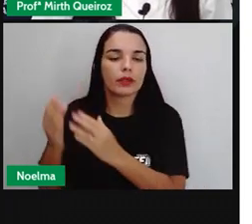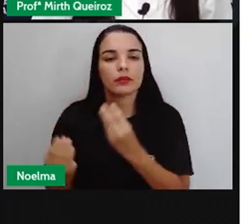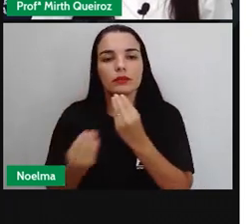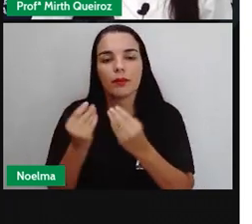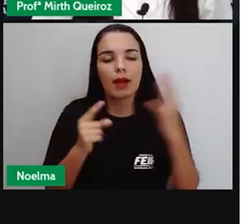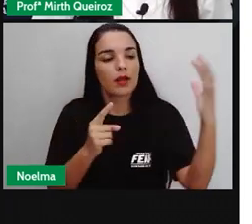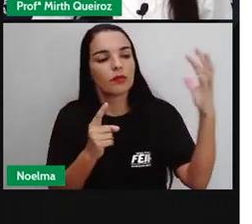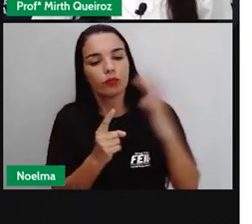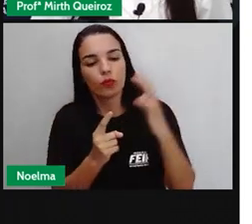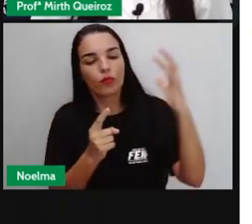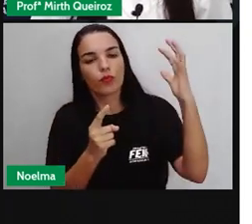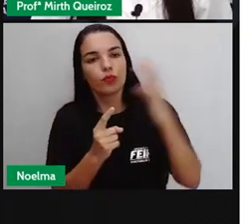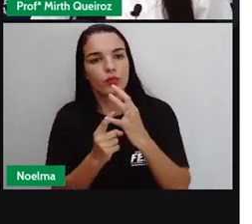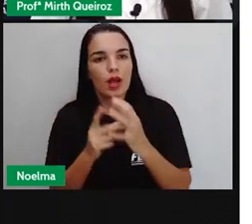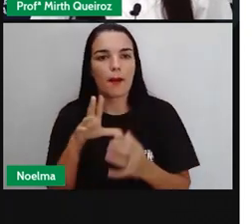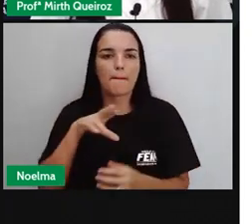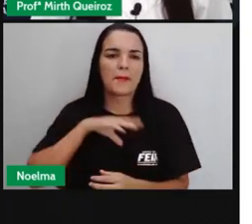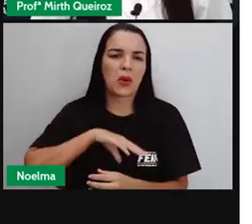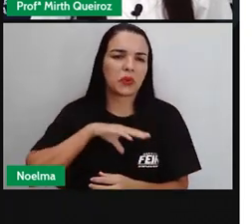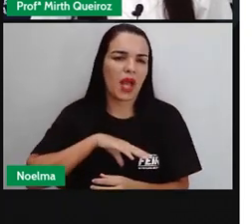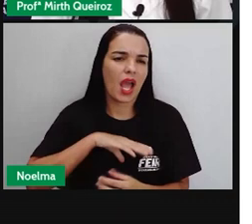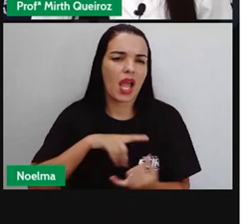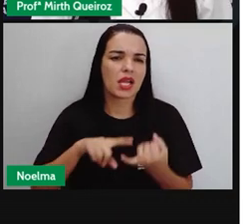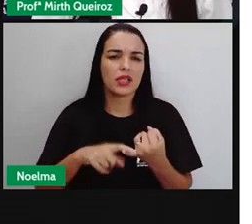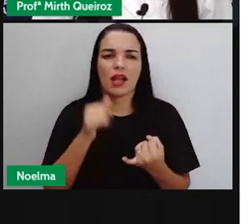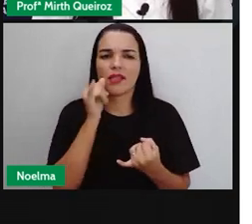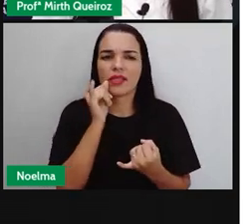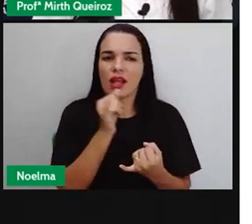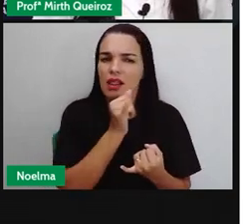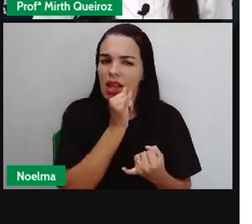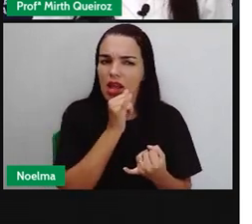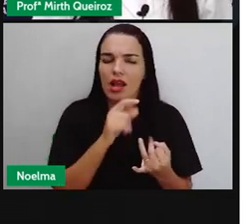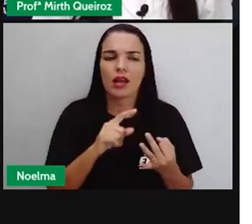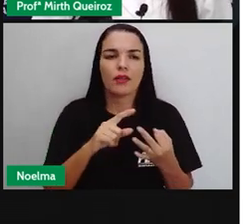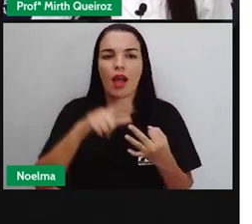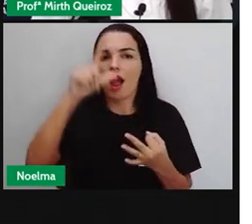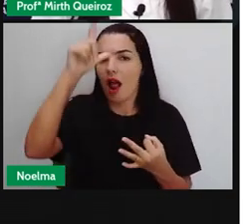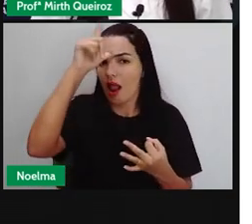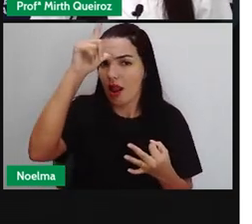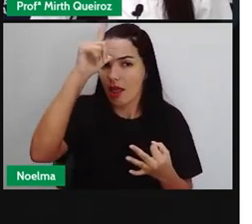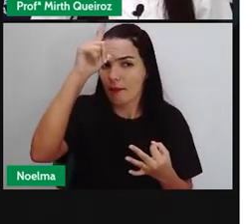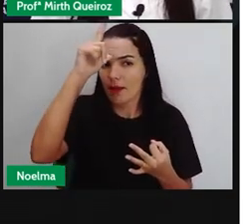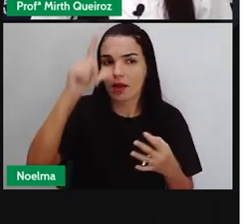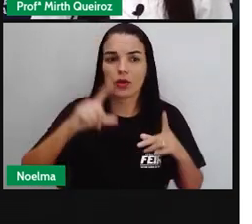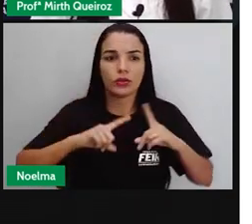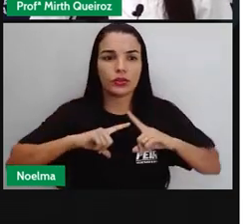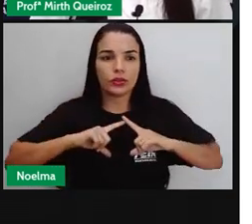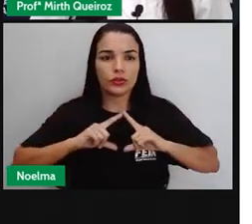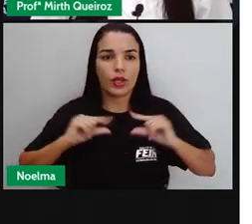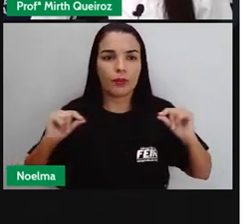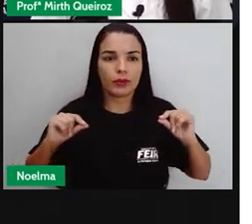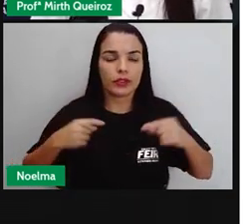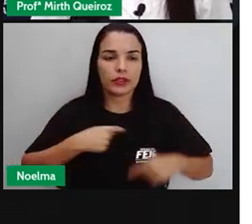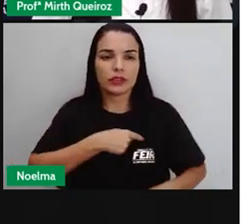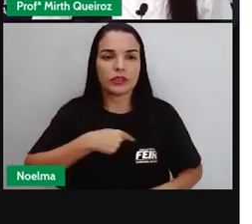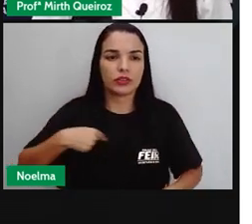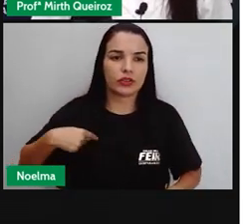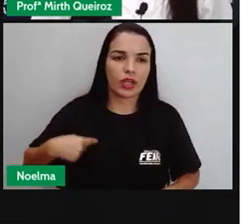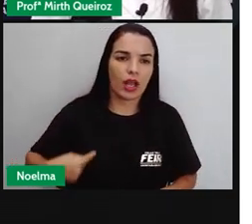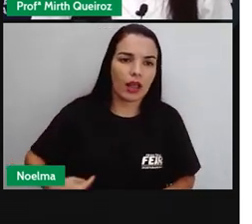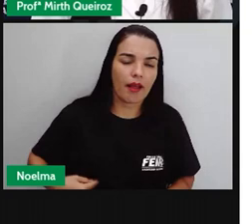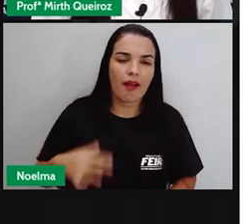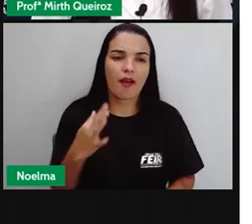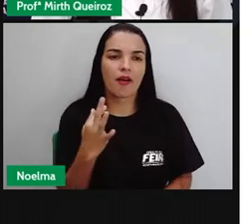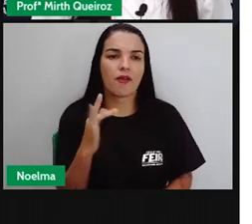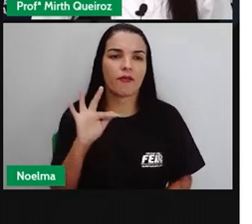vídeo fala sobre os português, italianos, alemães, árabes e jibaneses, japoneses, espanhóis e franceses. São